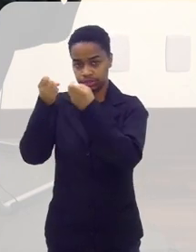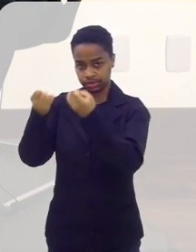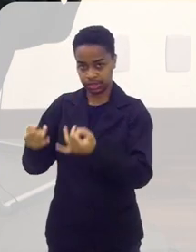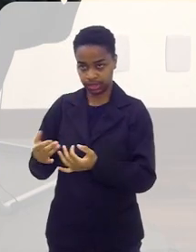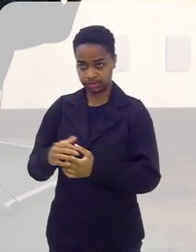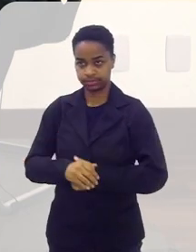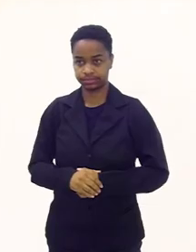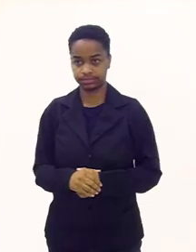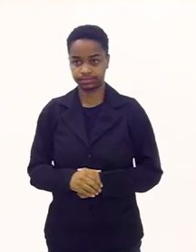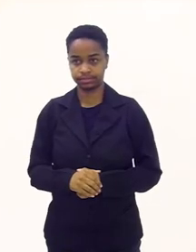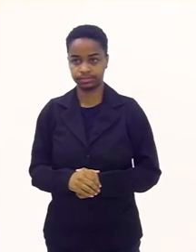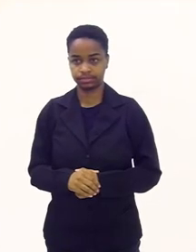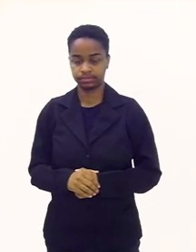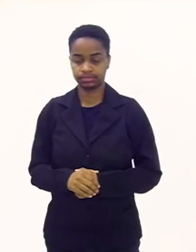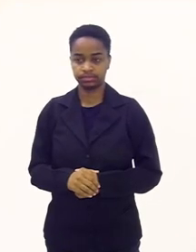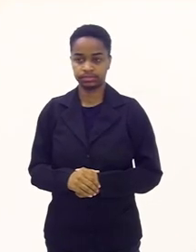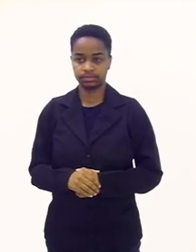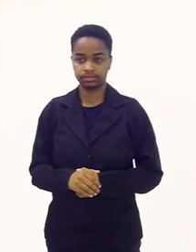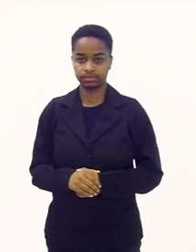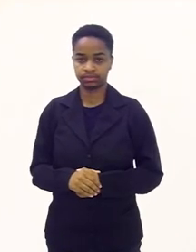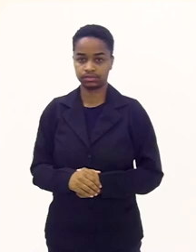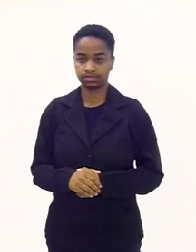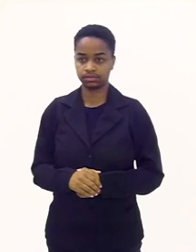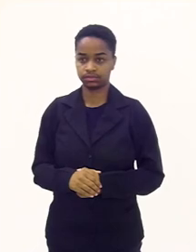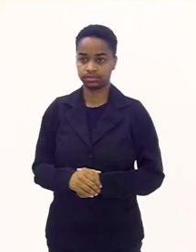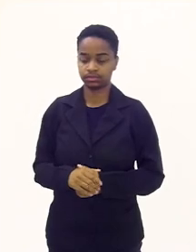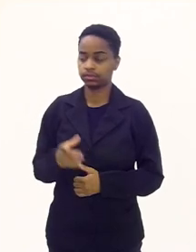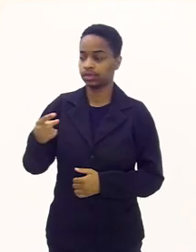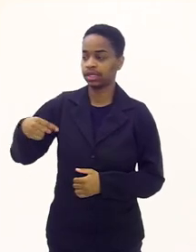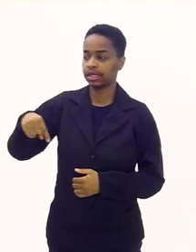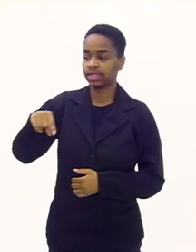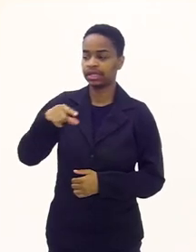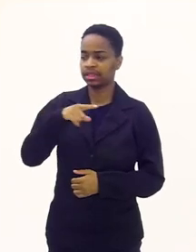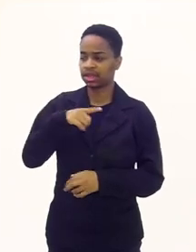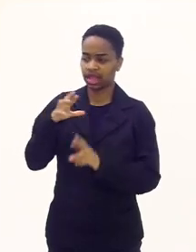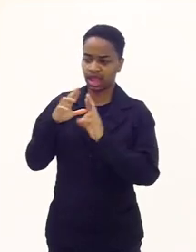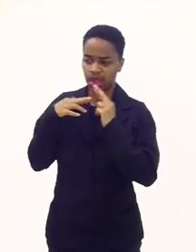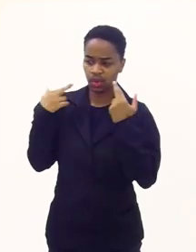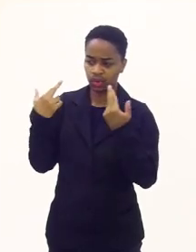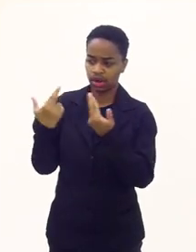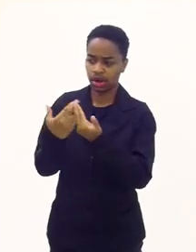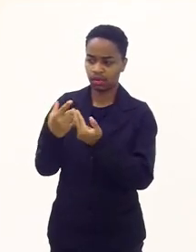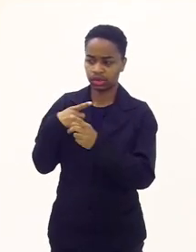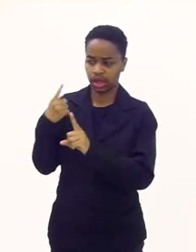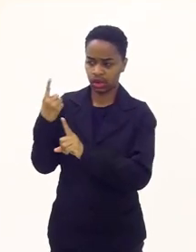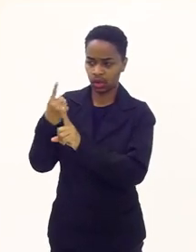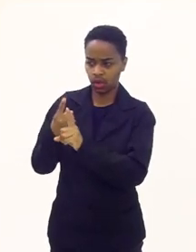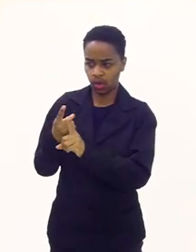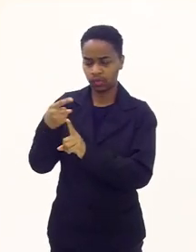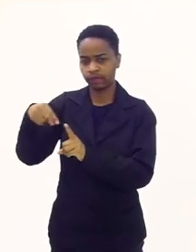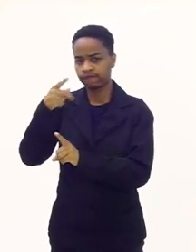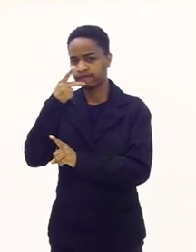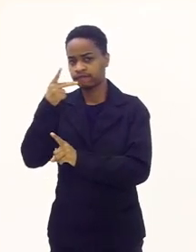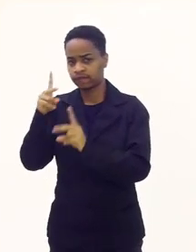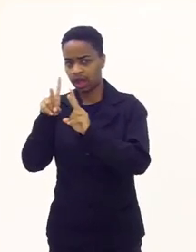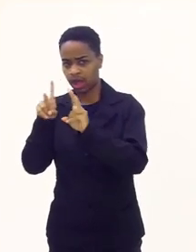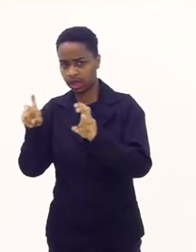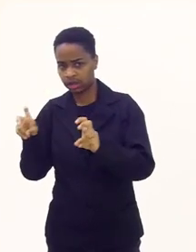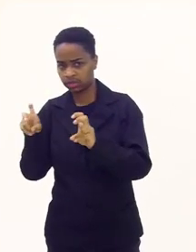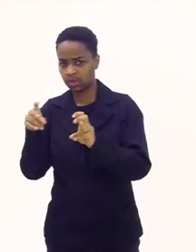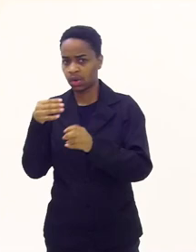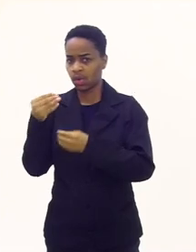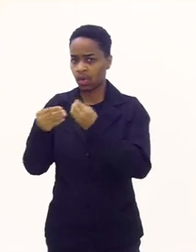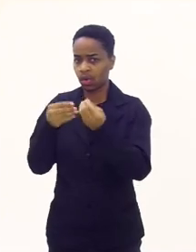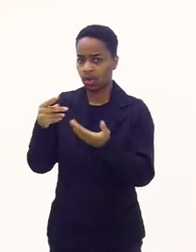esse evento imenso que está tendo. Vocês têm, tipo, uma reunião, vocês se encontram, vocês falam sobre